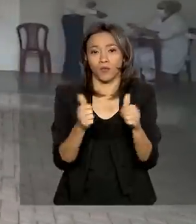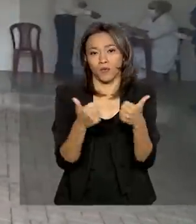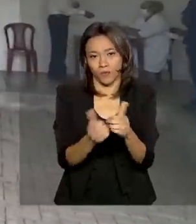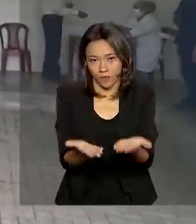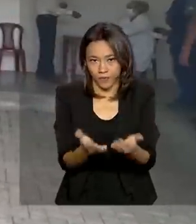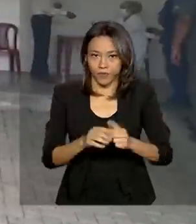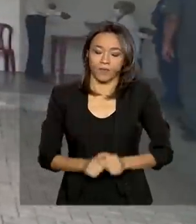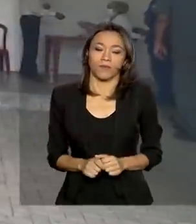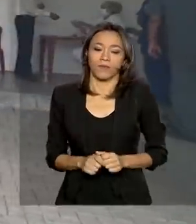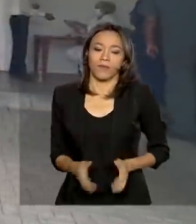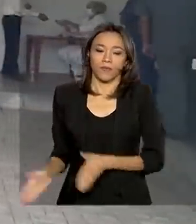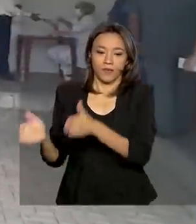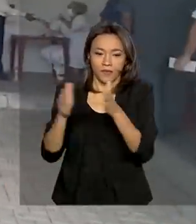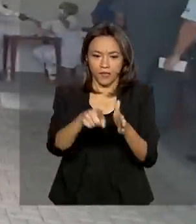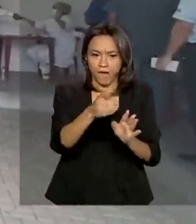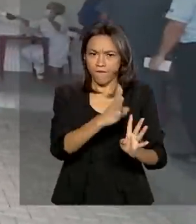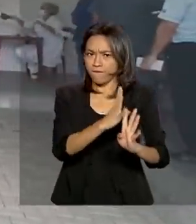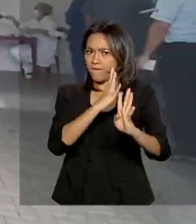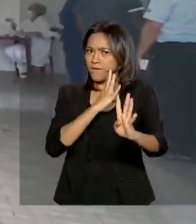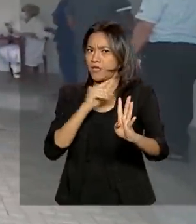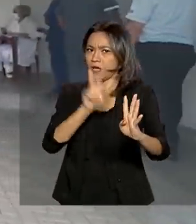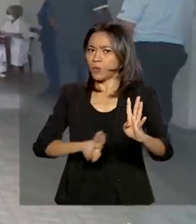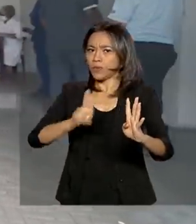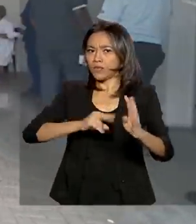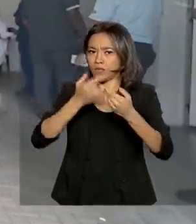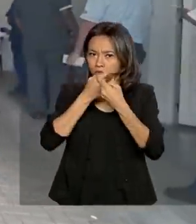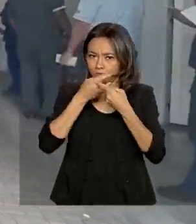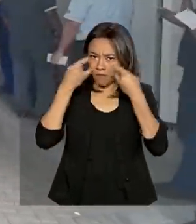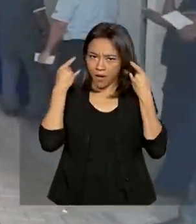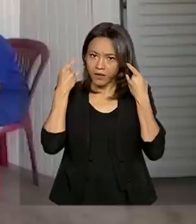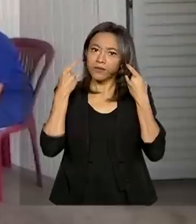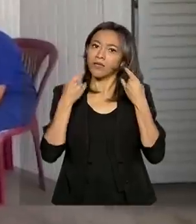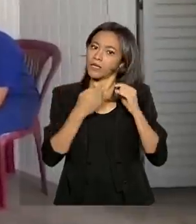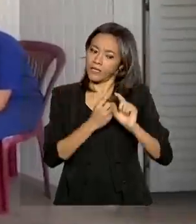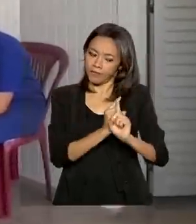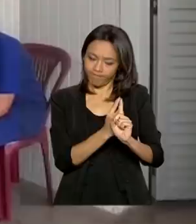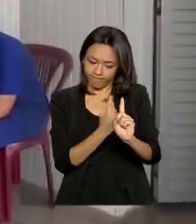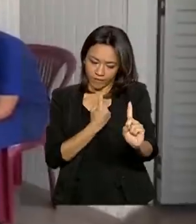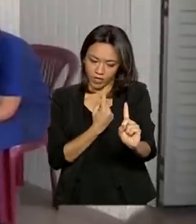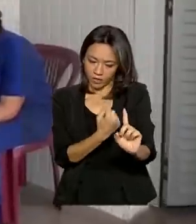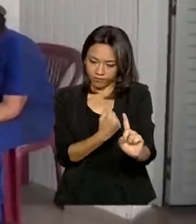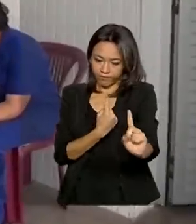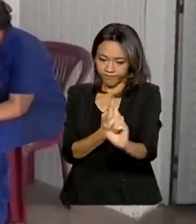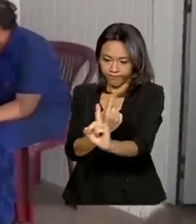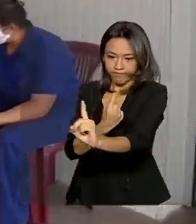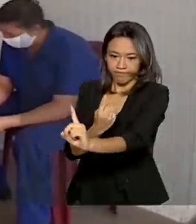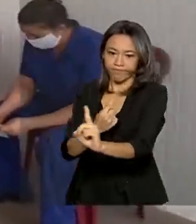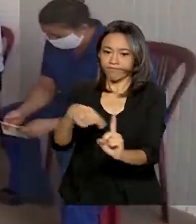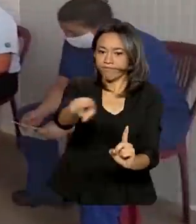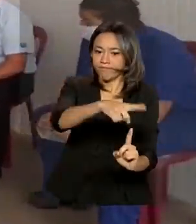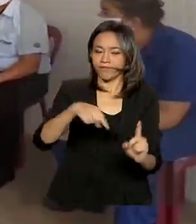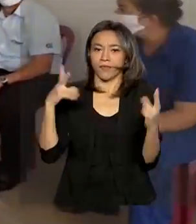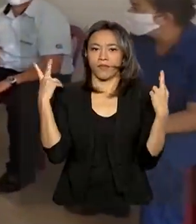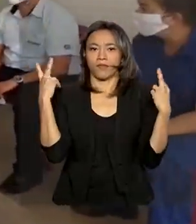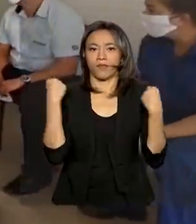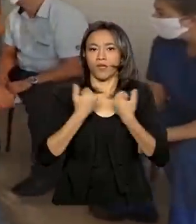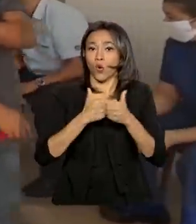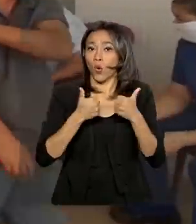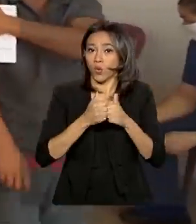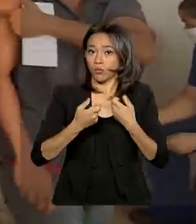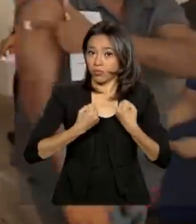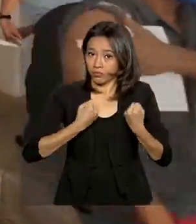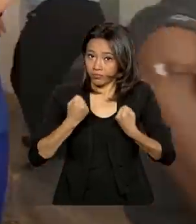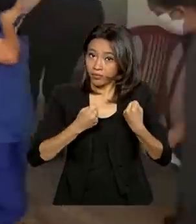Na fila, usando máscara e na distância necessária, motoristas e cobradores de transporte coletivo,